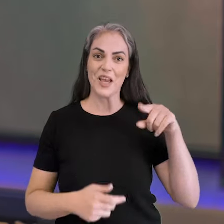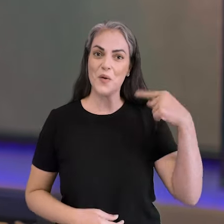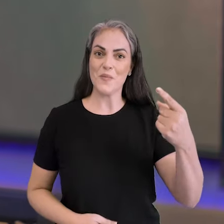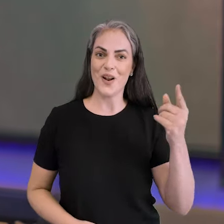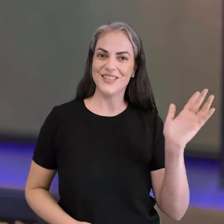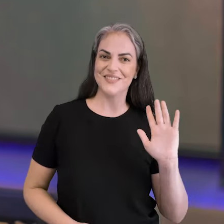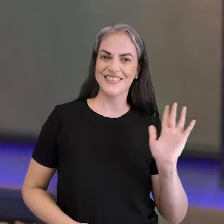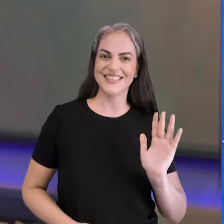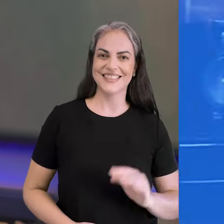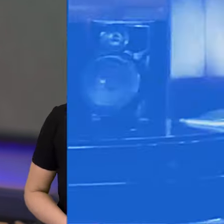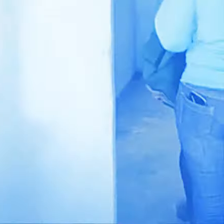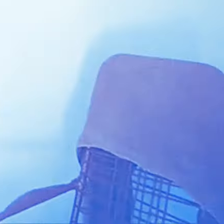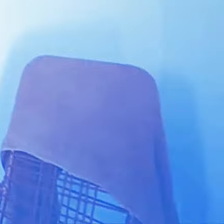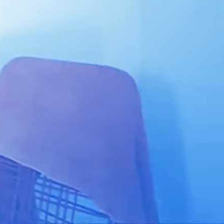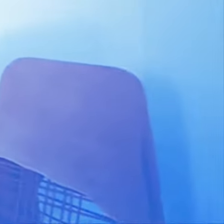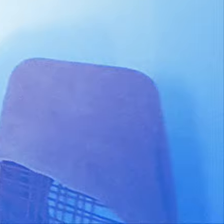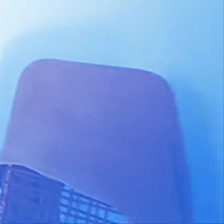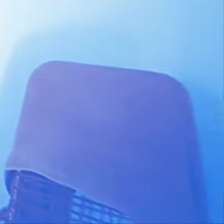encontra no próximo episódio.